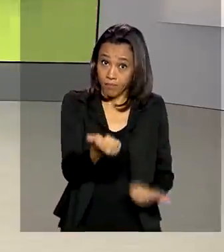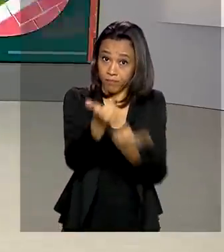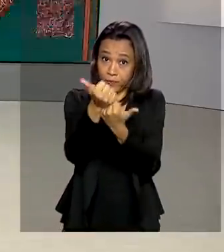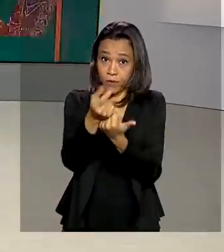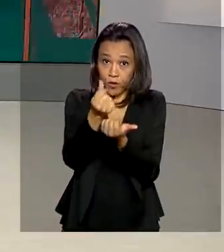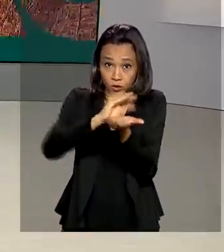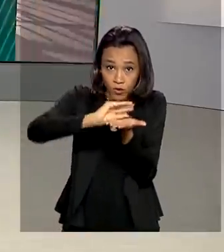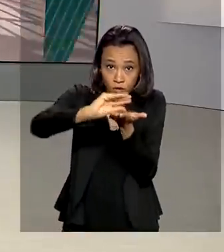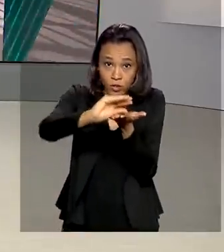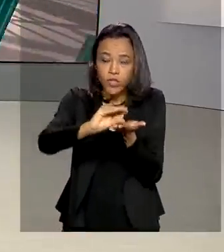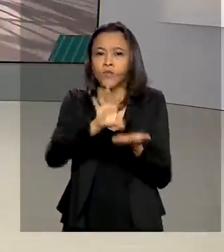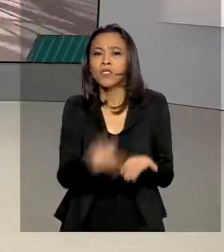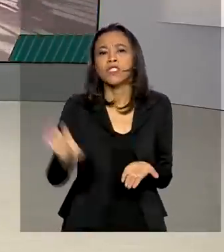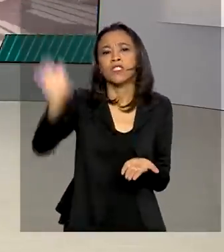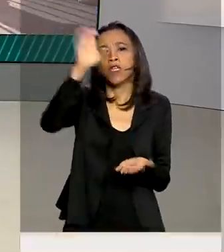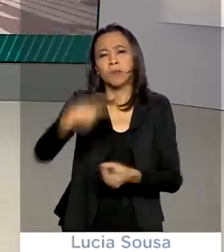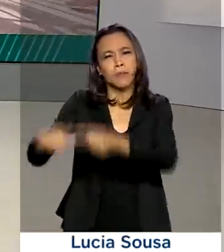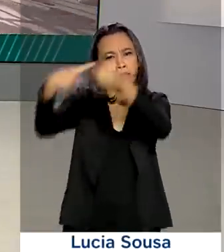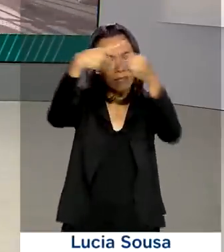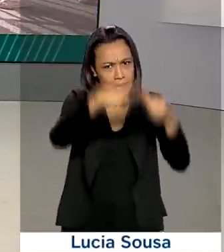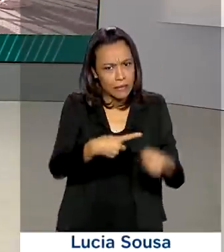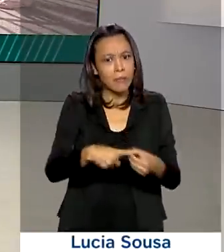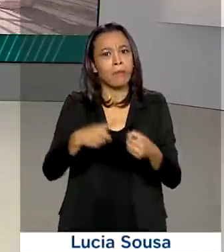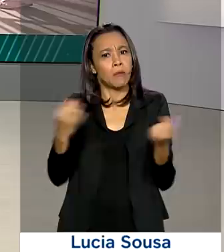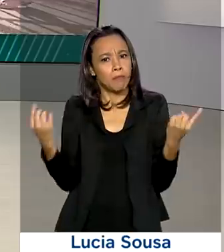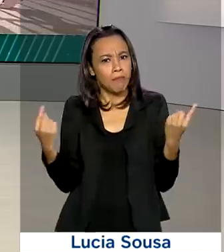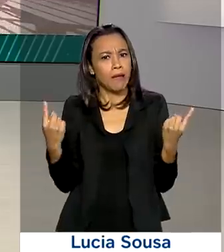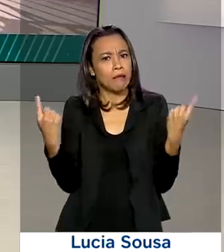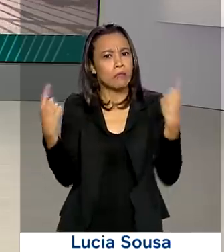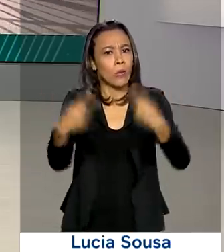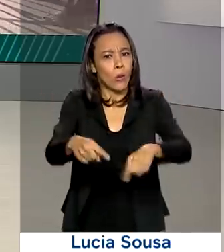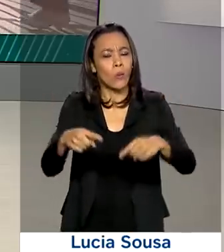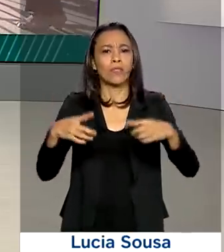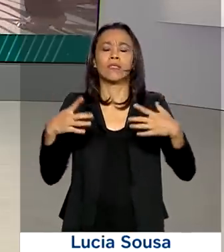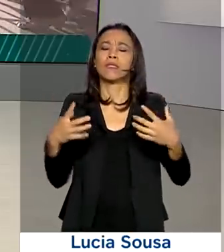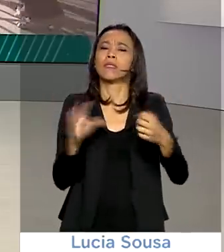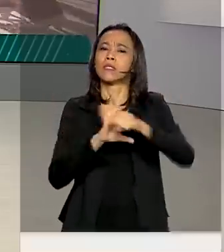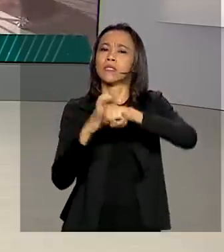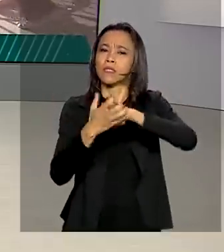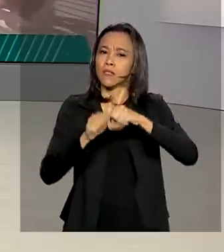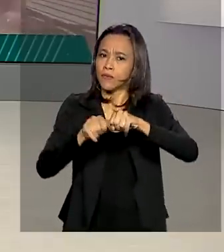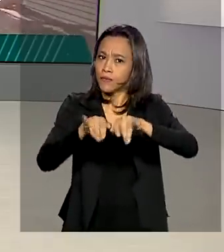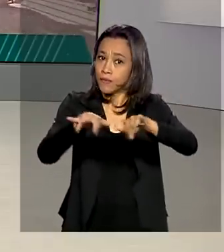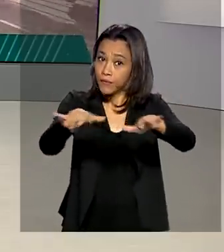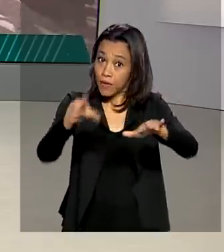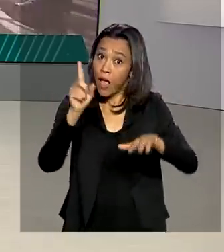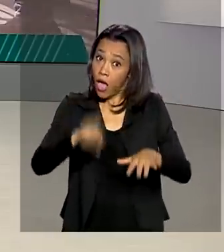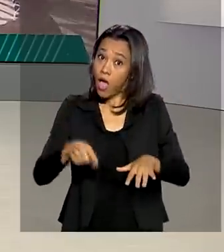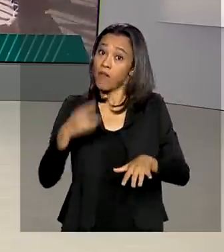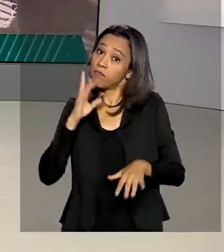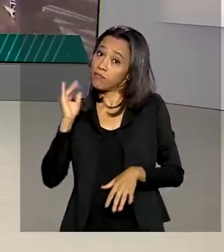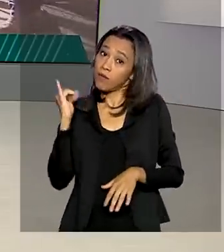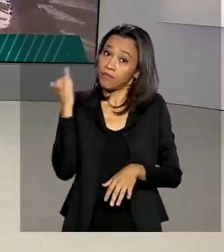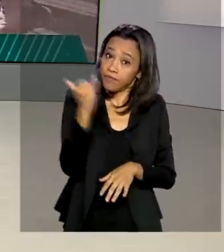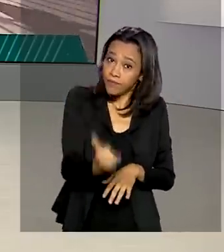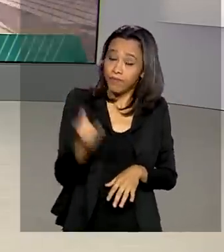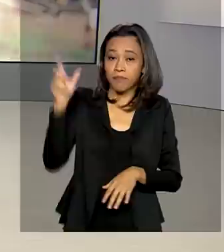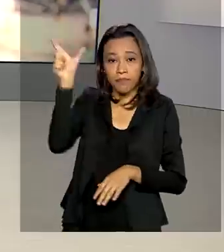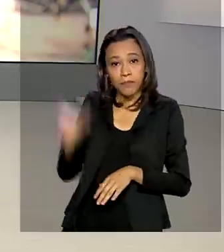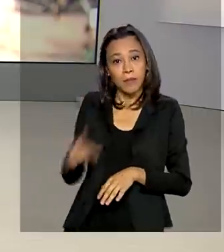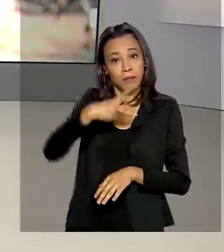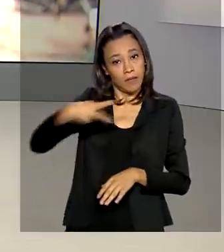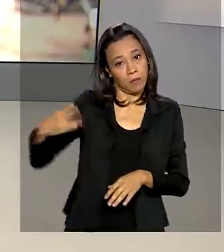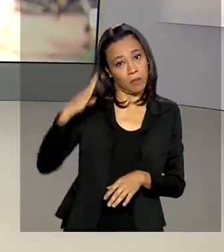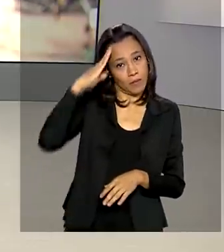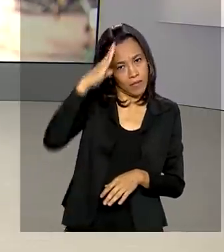de estados e municípios para enfrentar o novo coronavírus. As medidas foram anunciadas pelo presidente Jair Bolsonaro. E o repórter Glauco